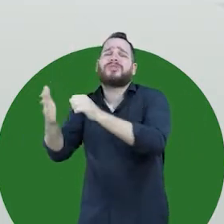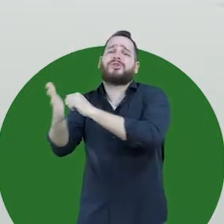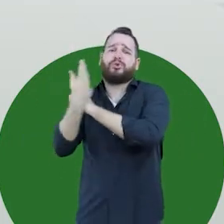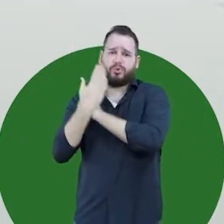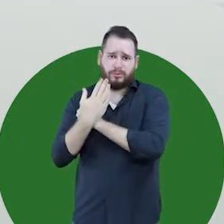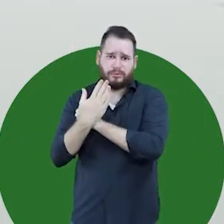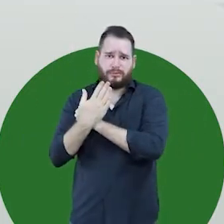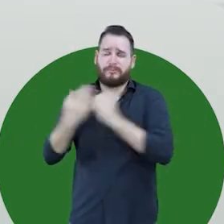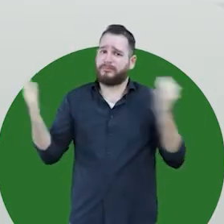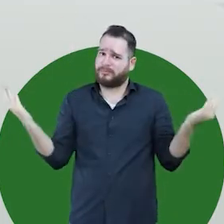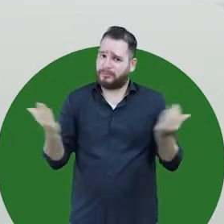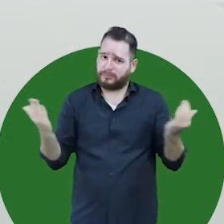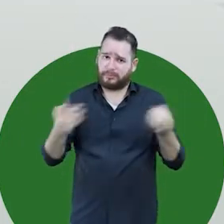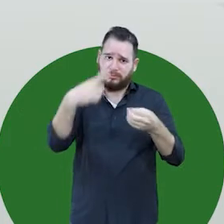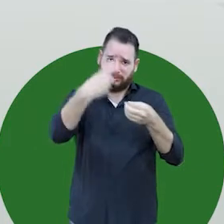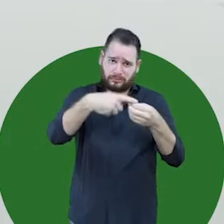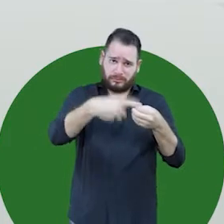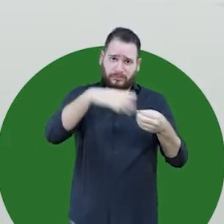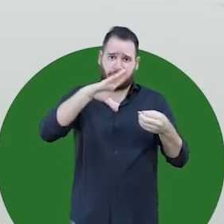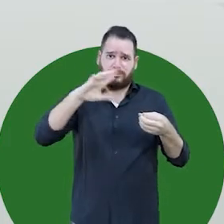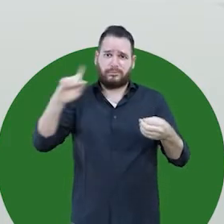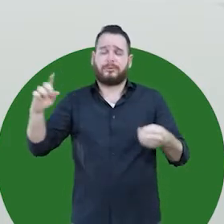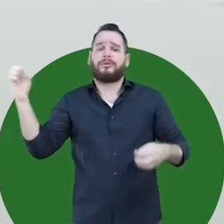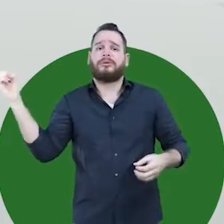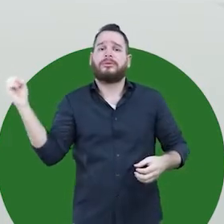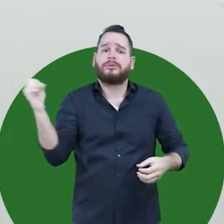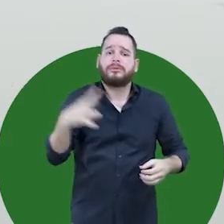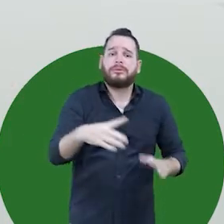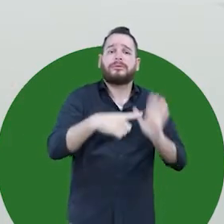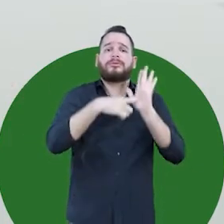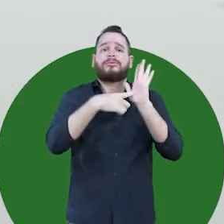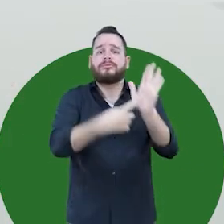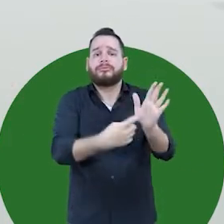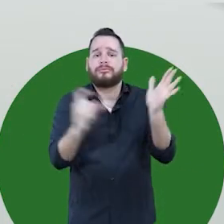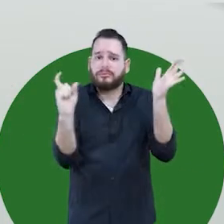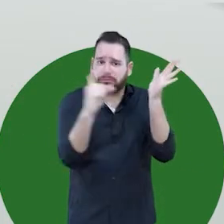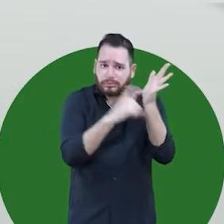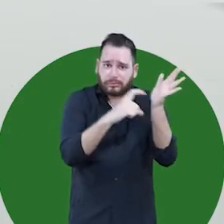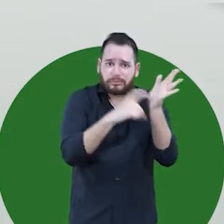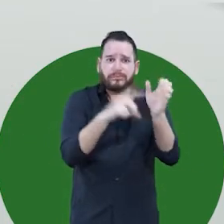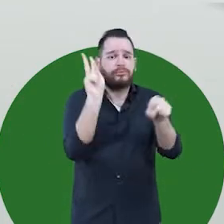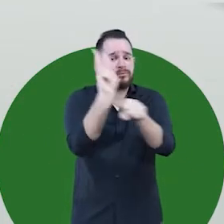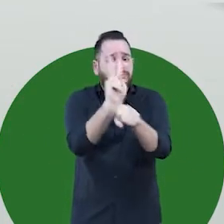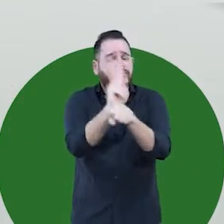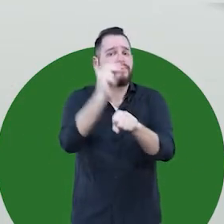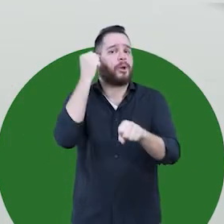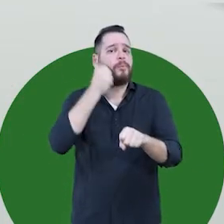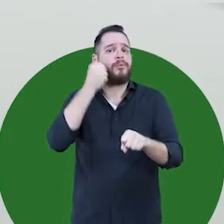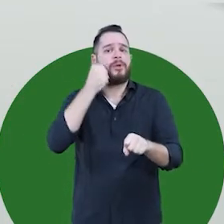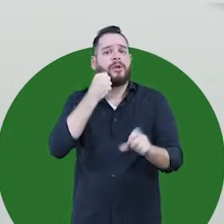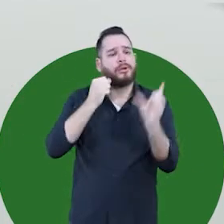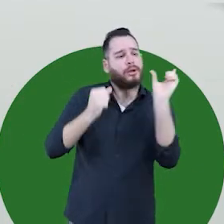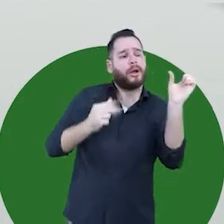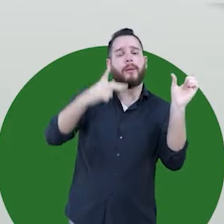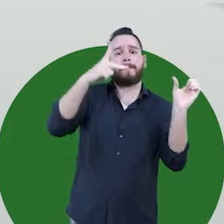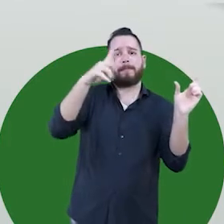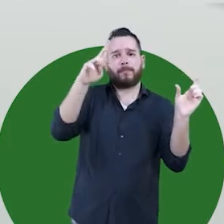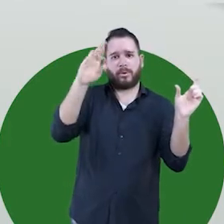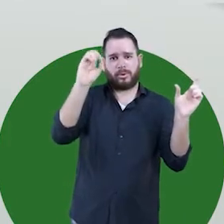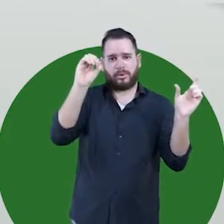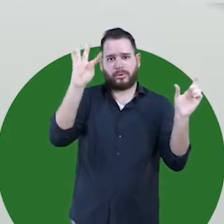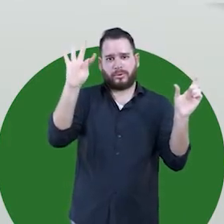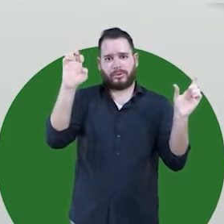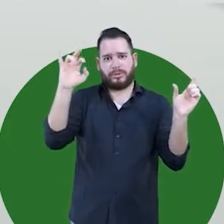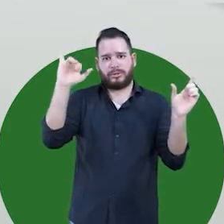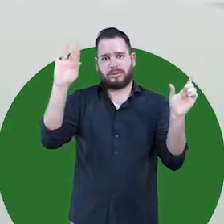procurar ajuda. Agora, a cidade de Campo Grande conta com mais um canal de denúncia e proteção. É o Protetiva